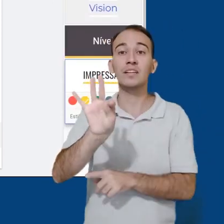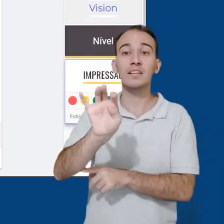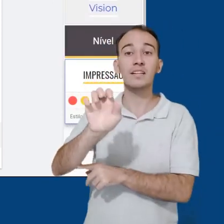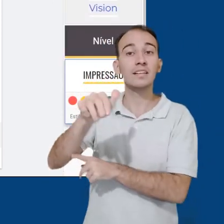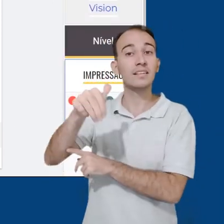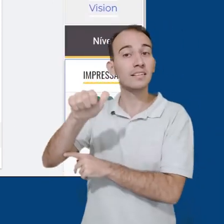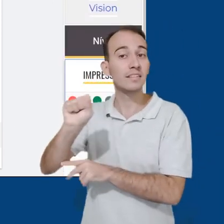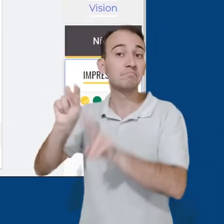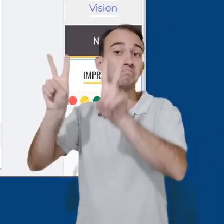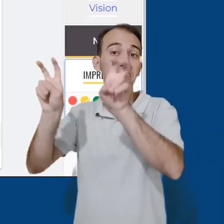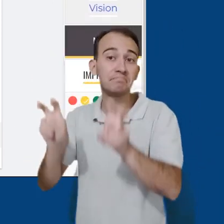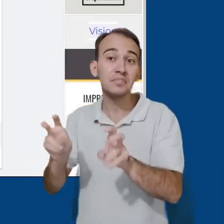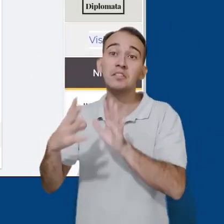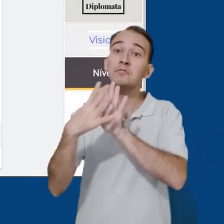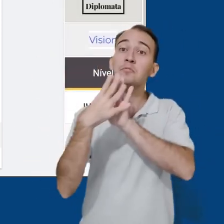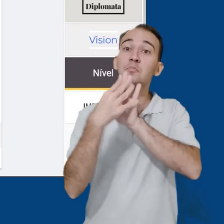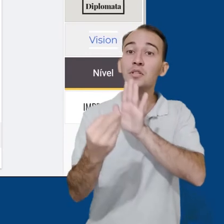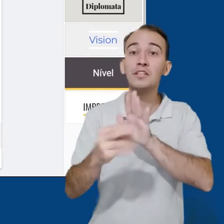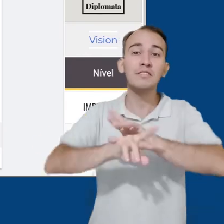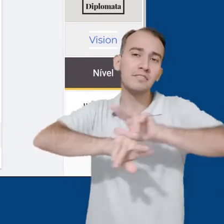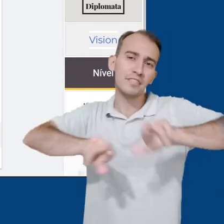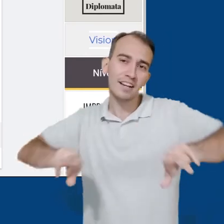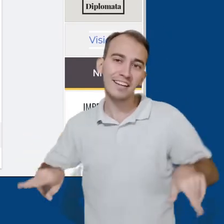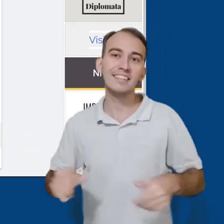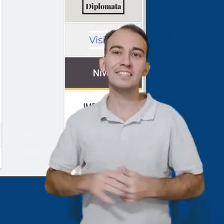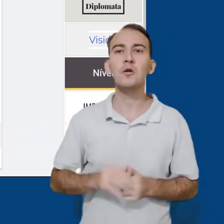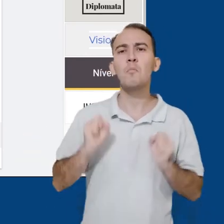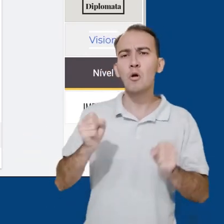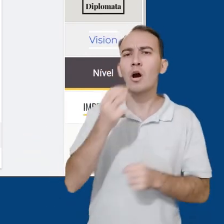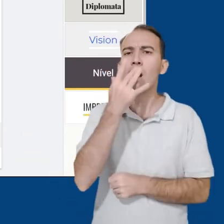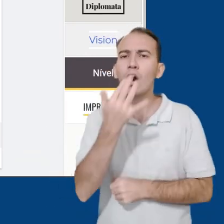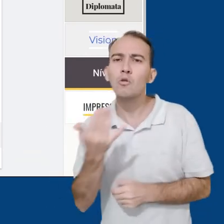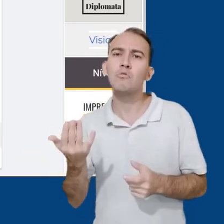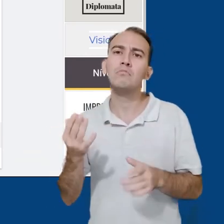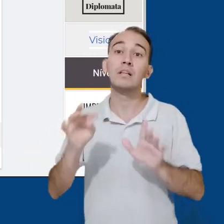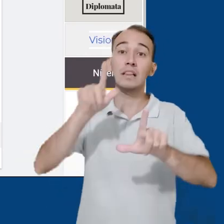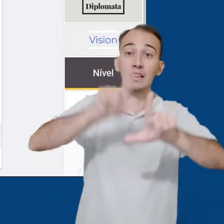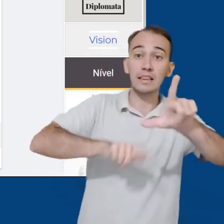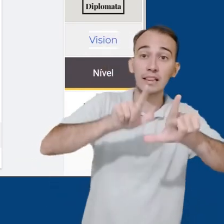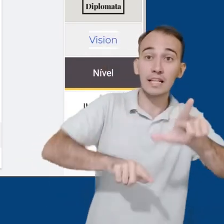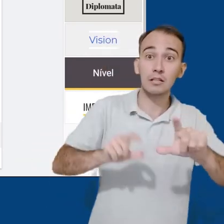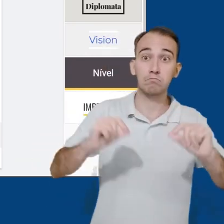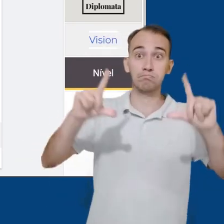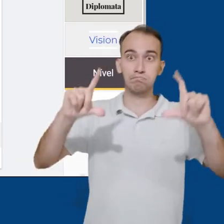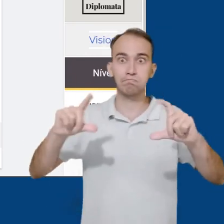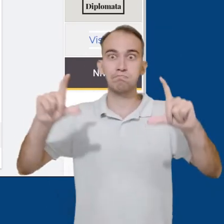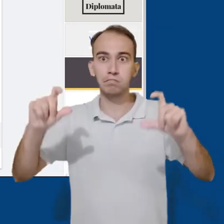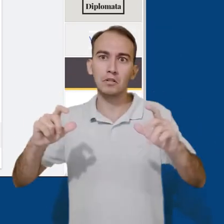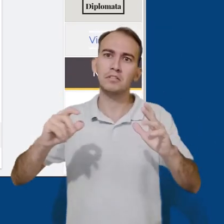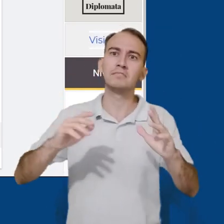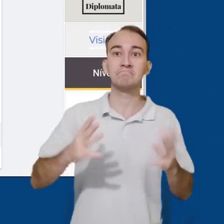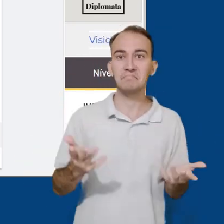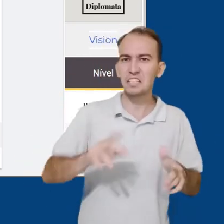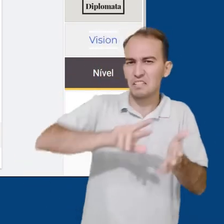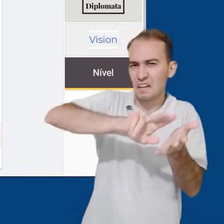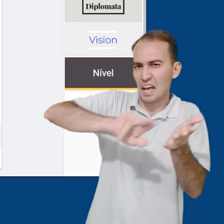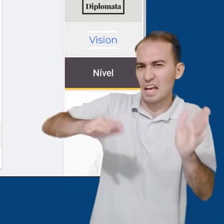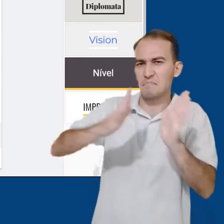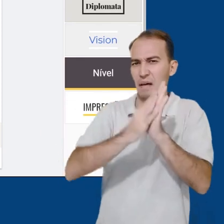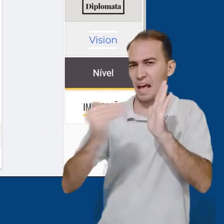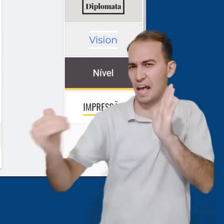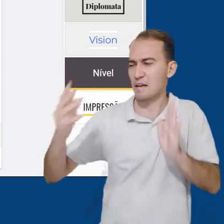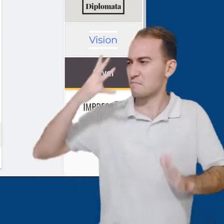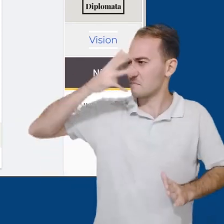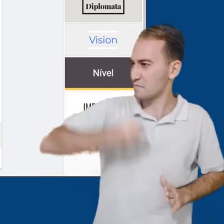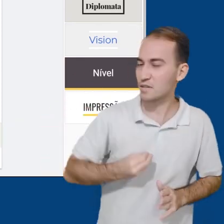são apresentados diversos estilos diferentes para o seu site, podendo alterar cores, fontes de texto e todo o estilo do seu site.